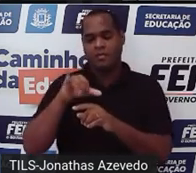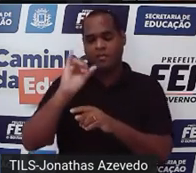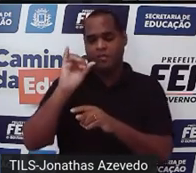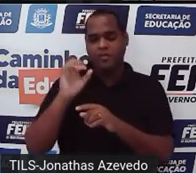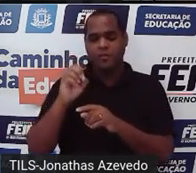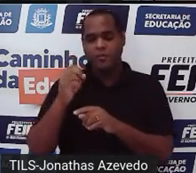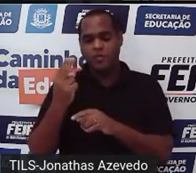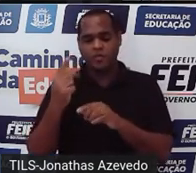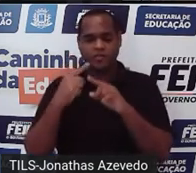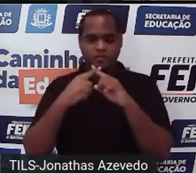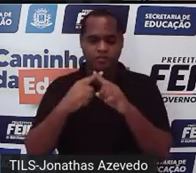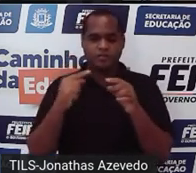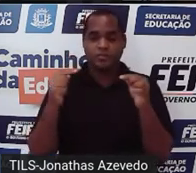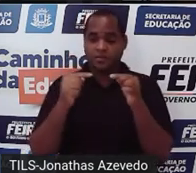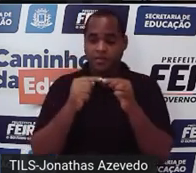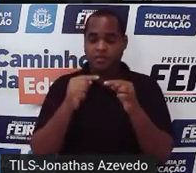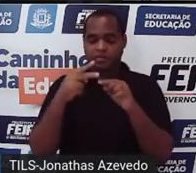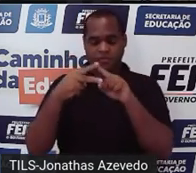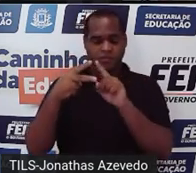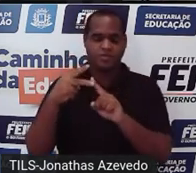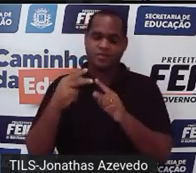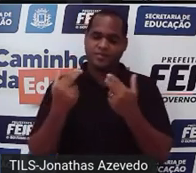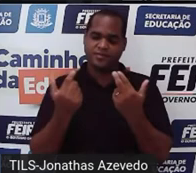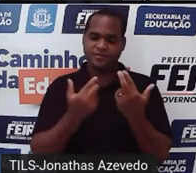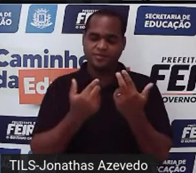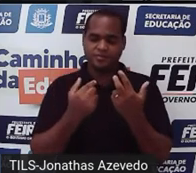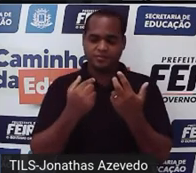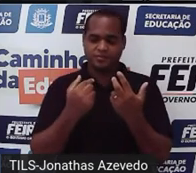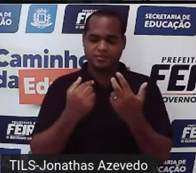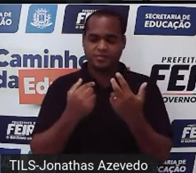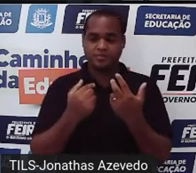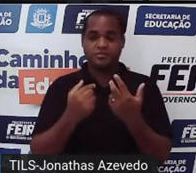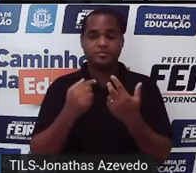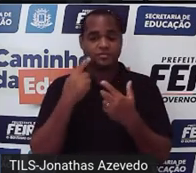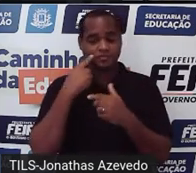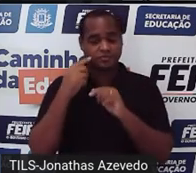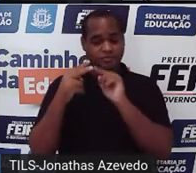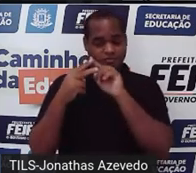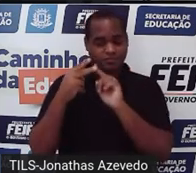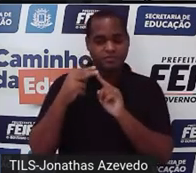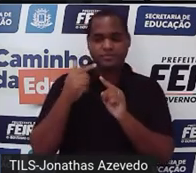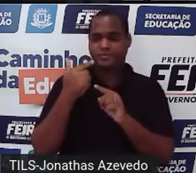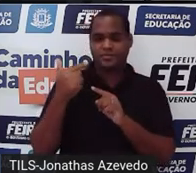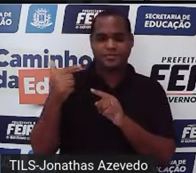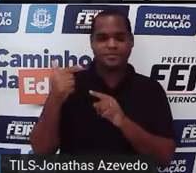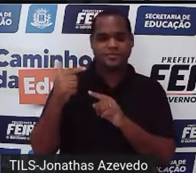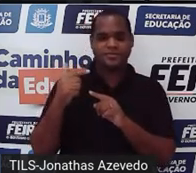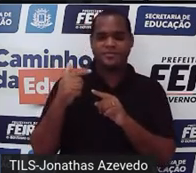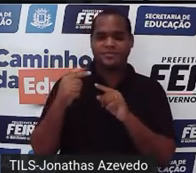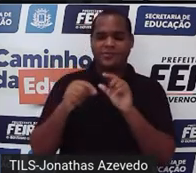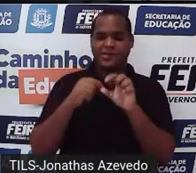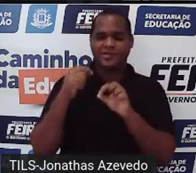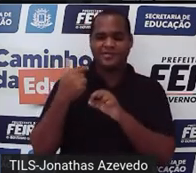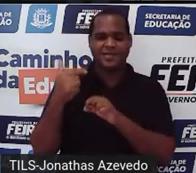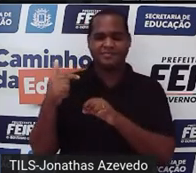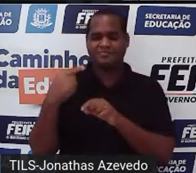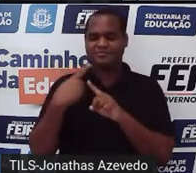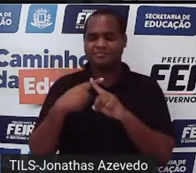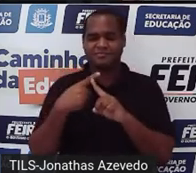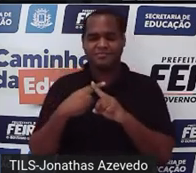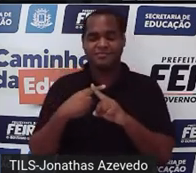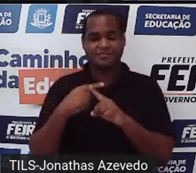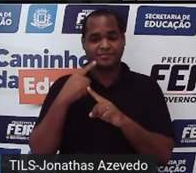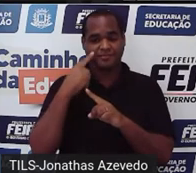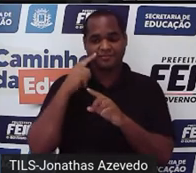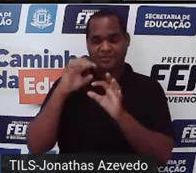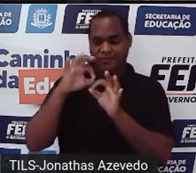nas duas equações para esse caso a gente não tem olha só por que que a gente não tem isso? porque as